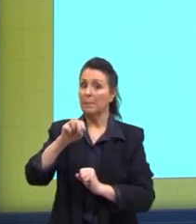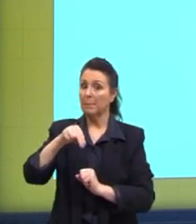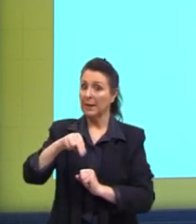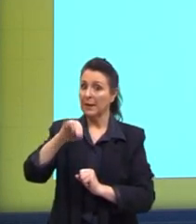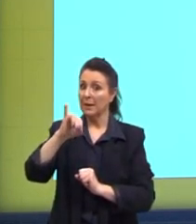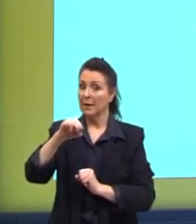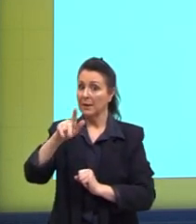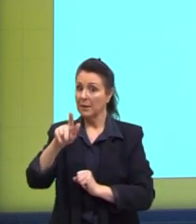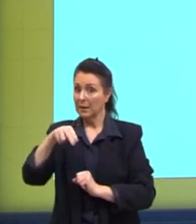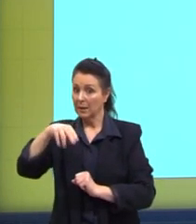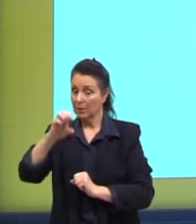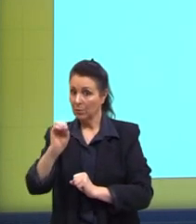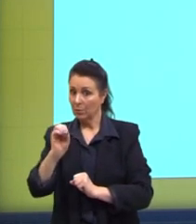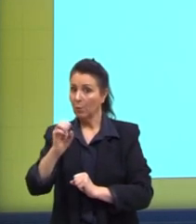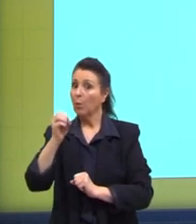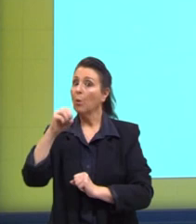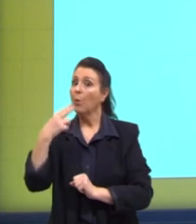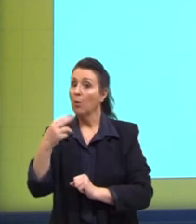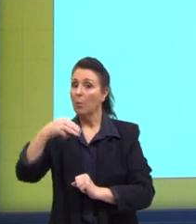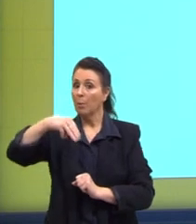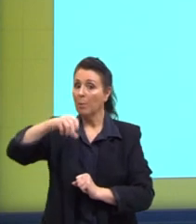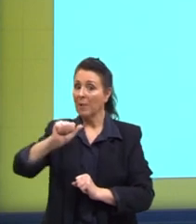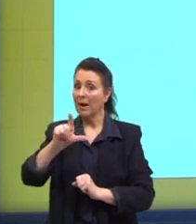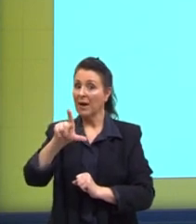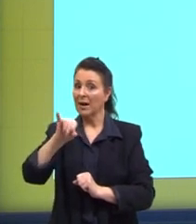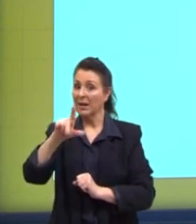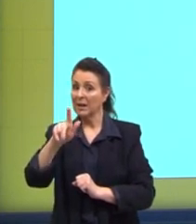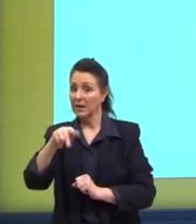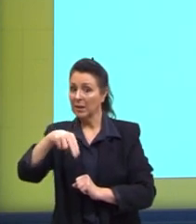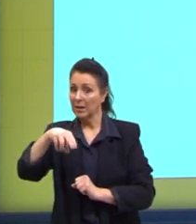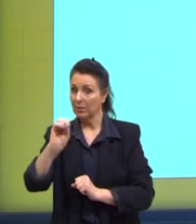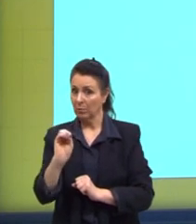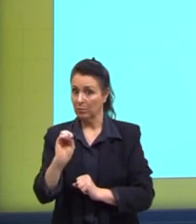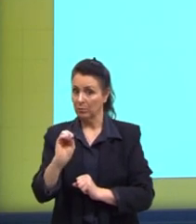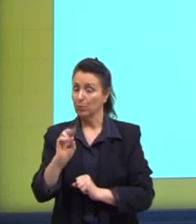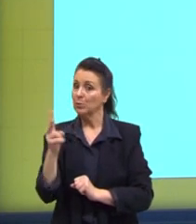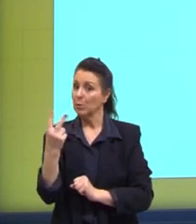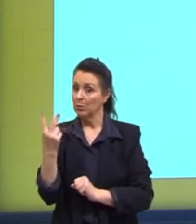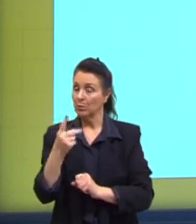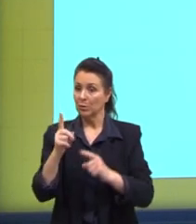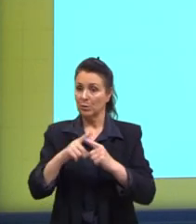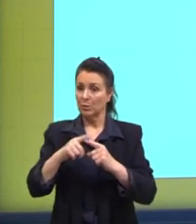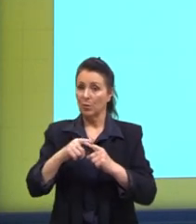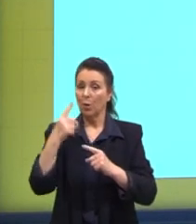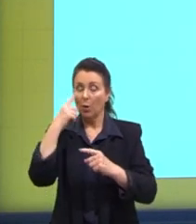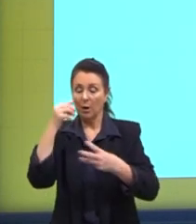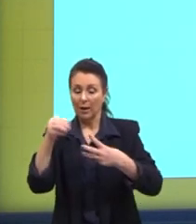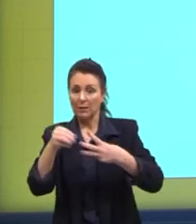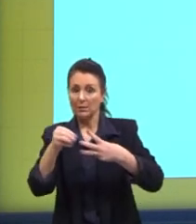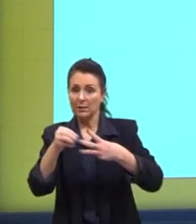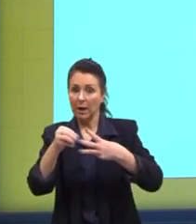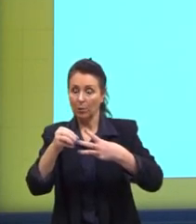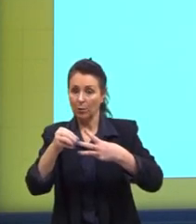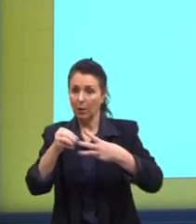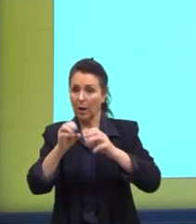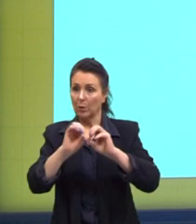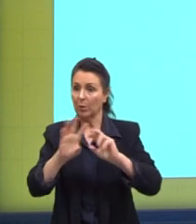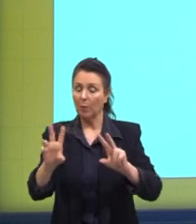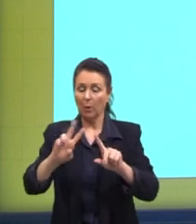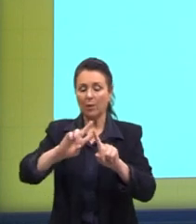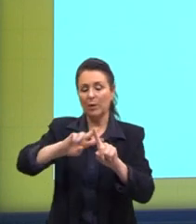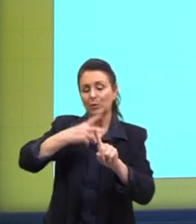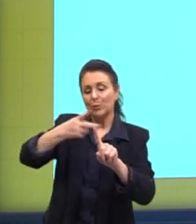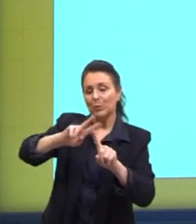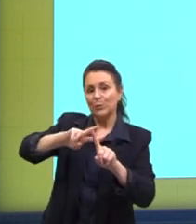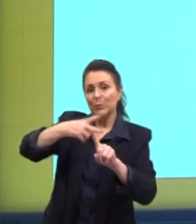Então, aqui nessa imagem, nós vamos ver um exemplo da célula normal. Vai se multiplicar, se dividir e